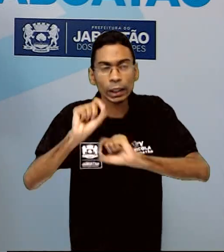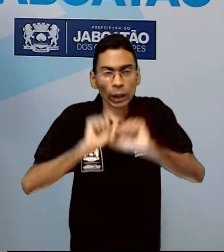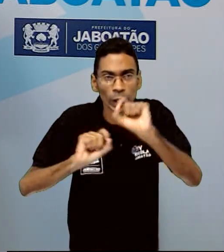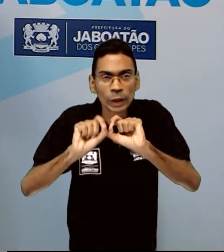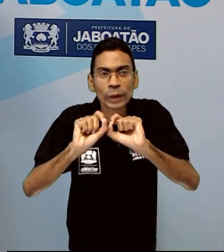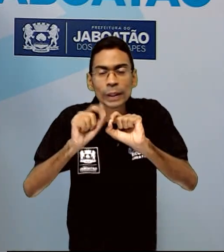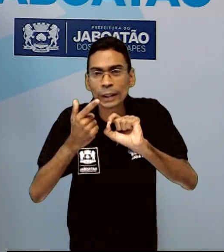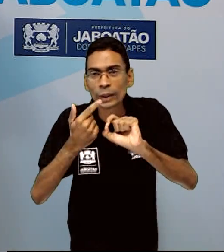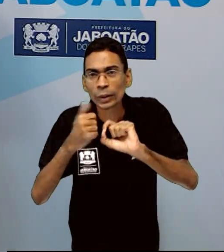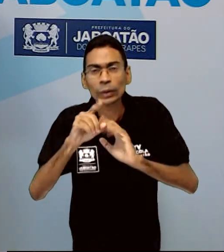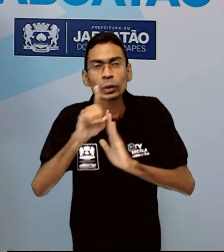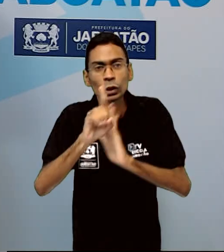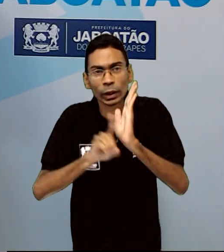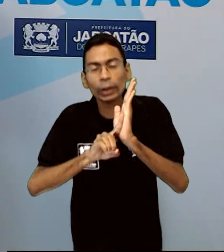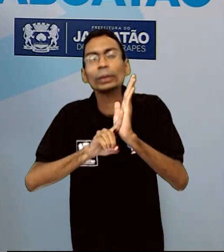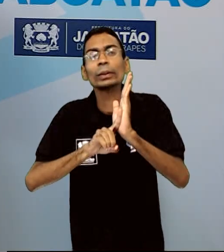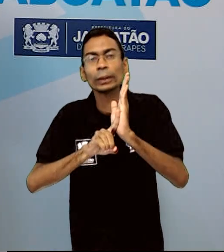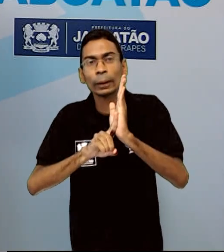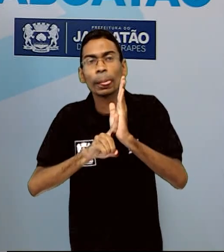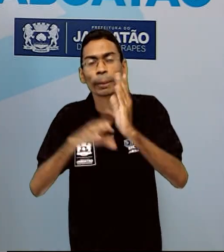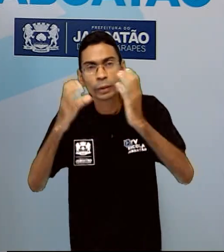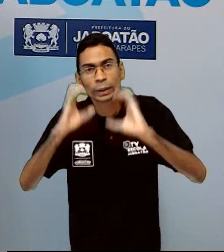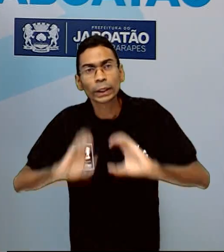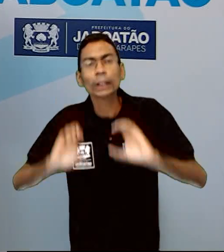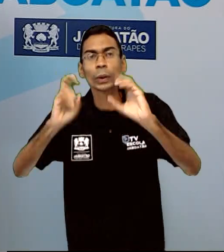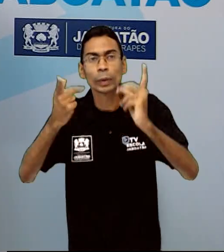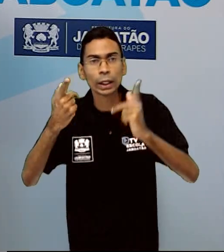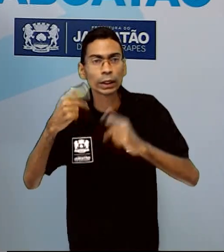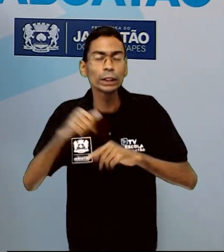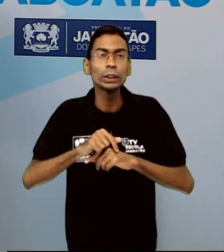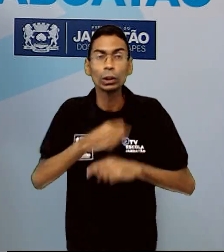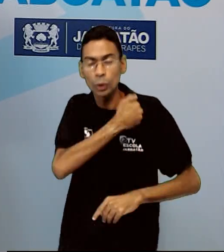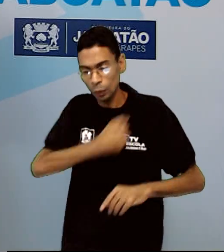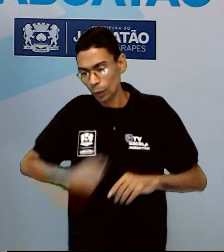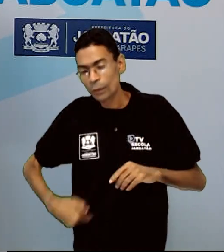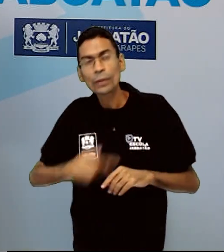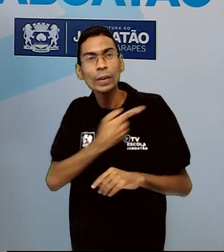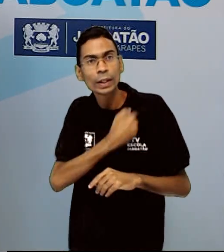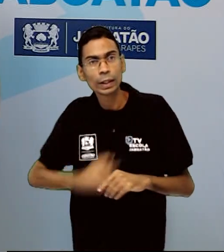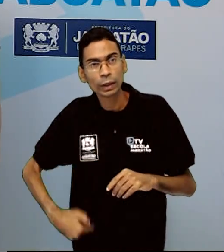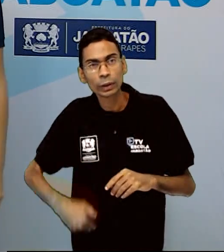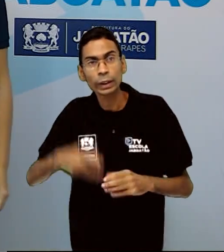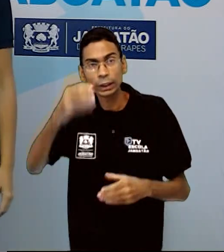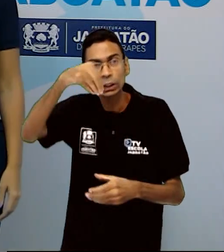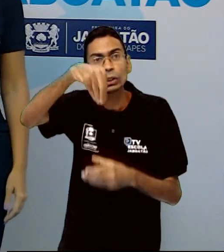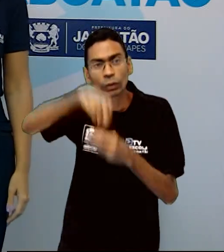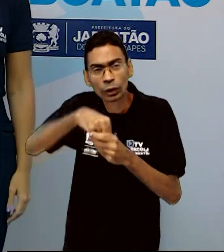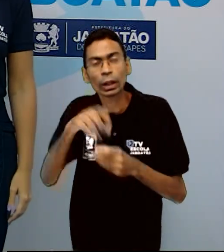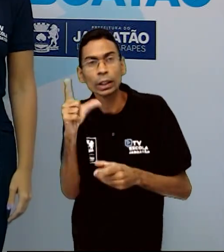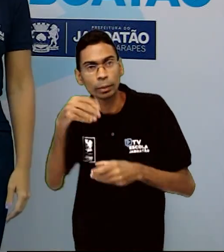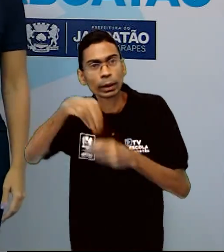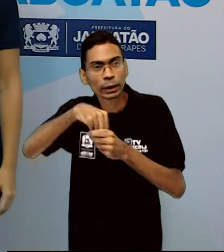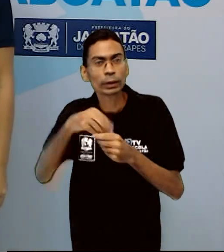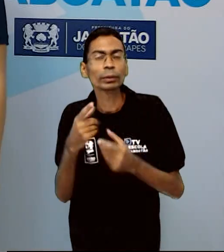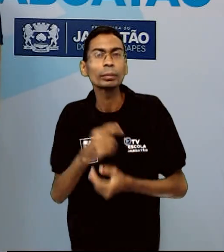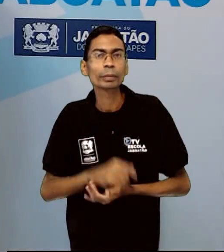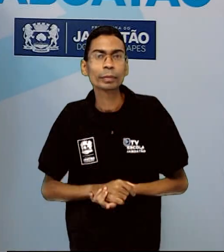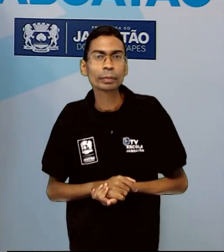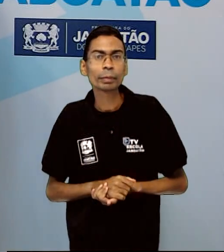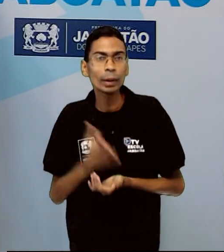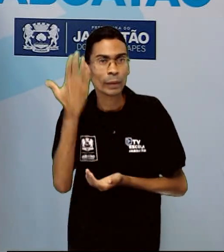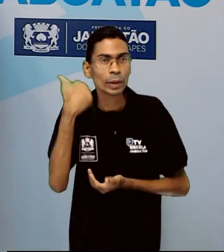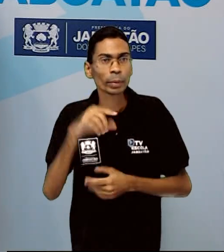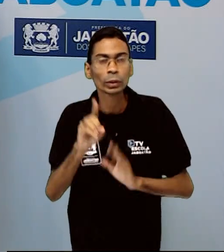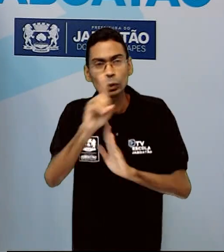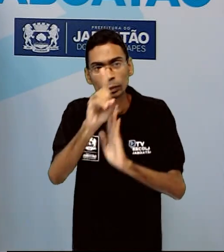governo. É o direito de eleger e de ser eleito. Vamos saber um pouco